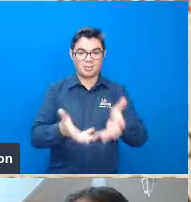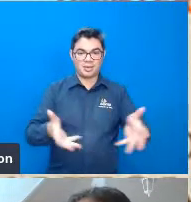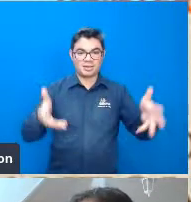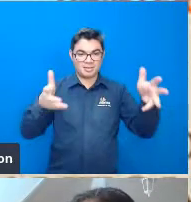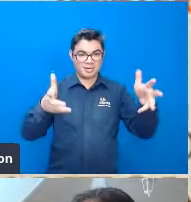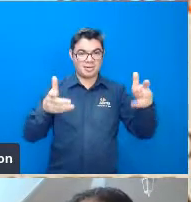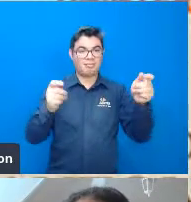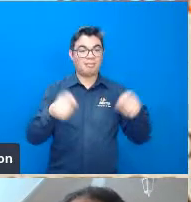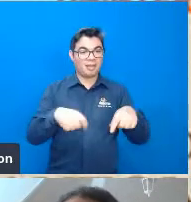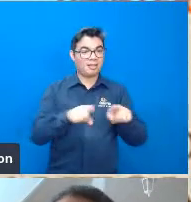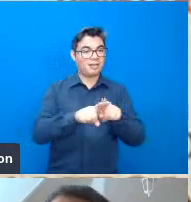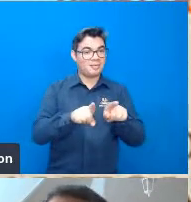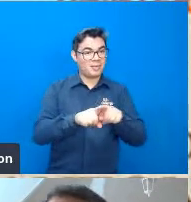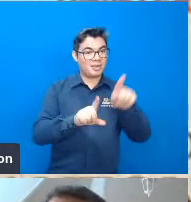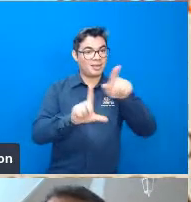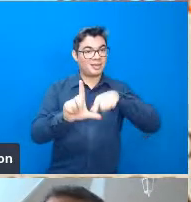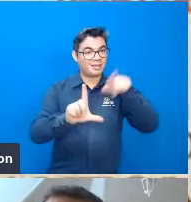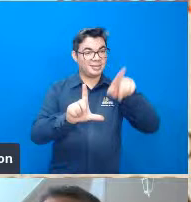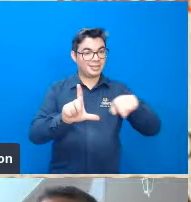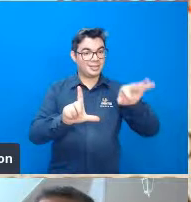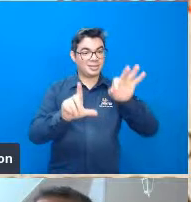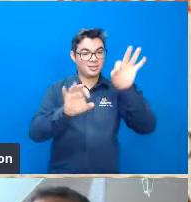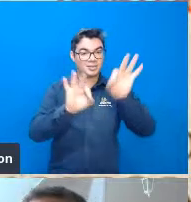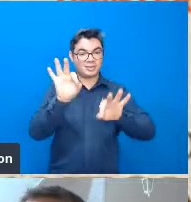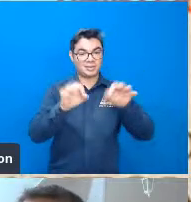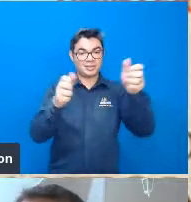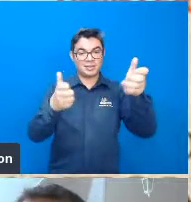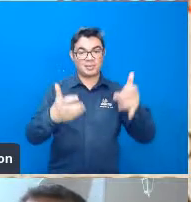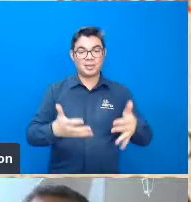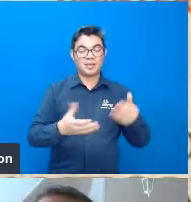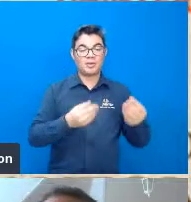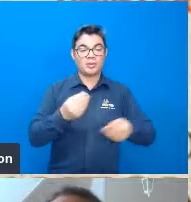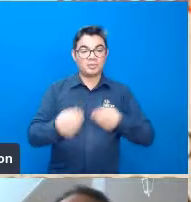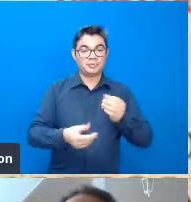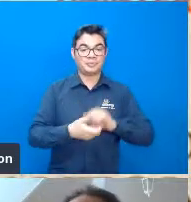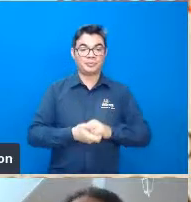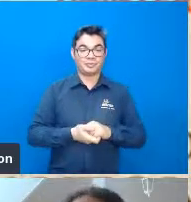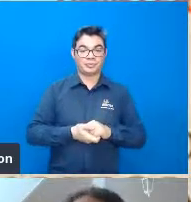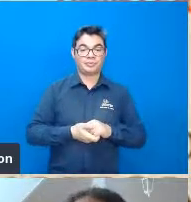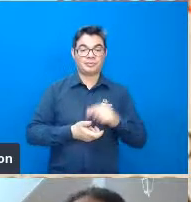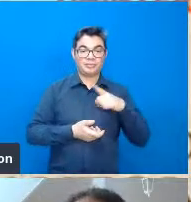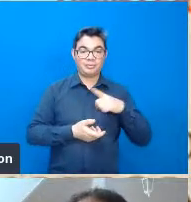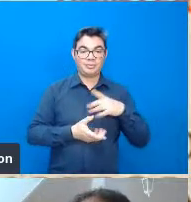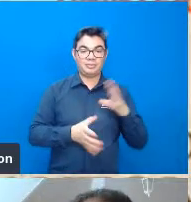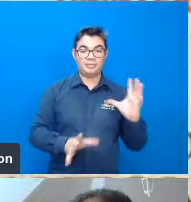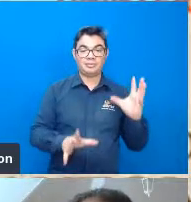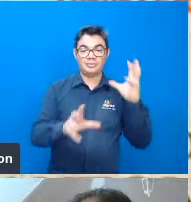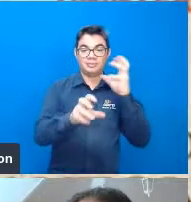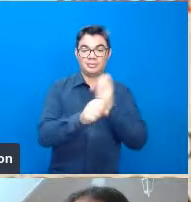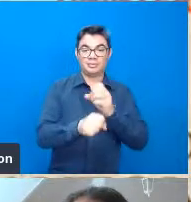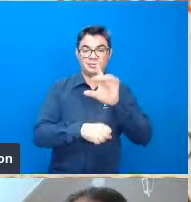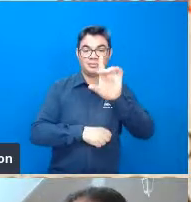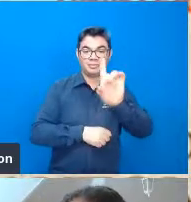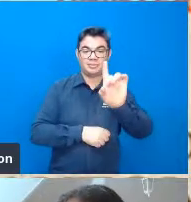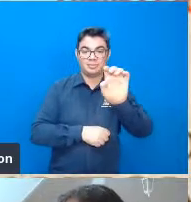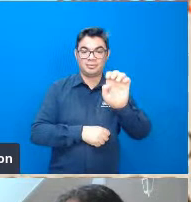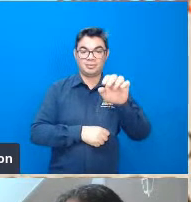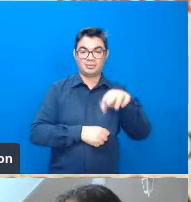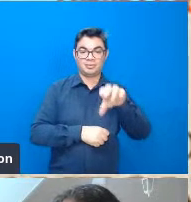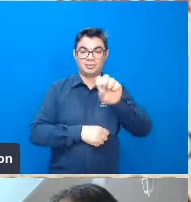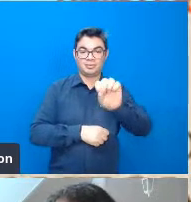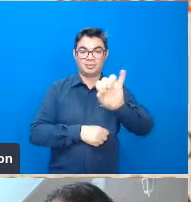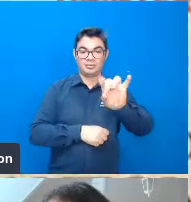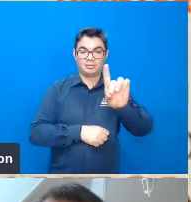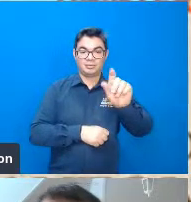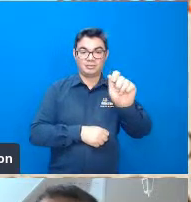um índice lá que é a densidade de canais aí tem um outro lá que você mensura o comprimento de